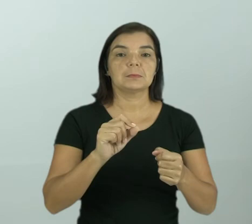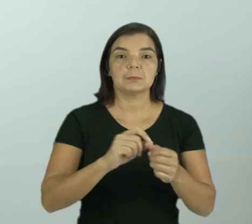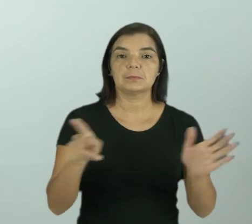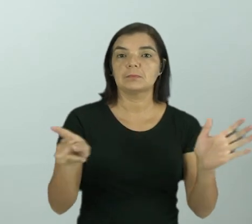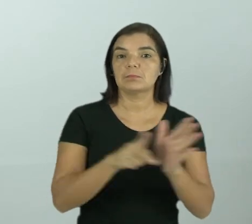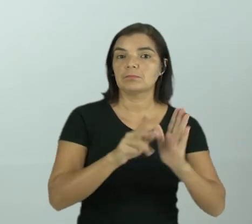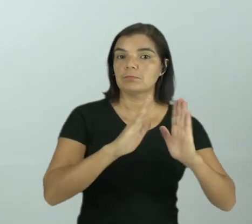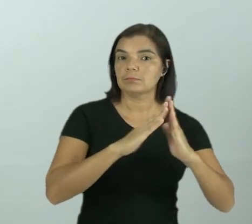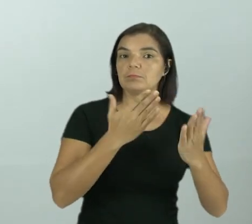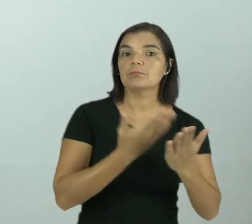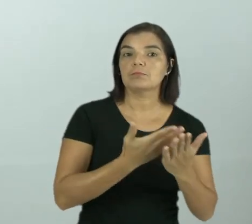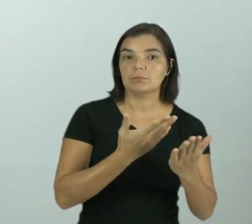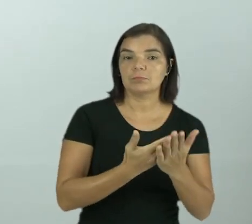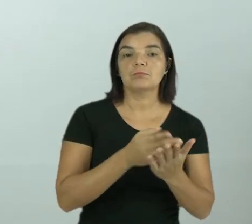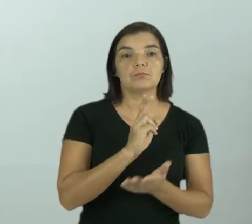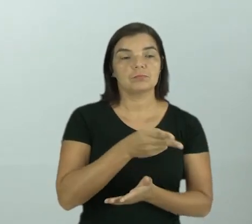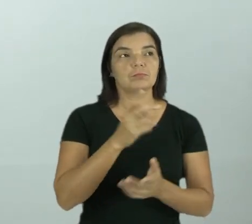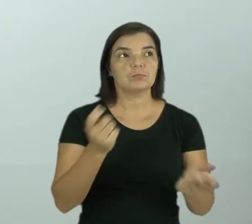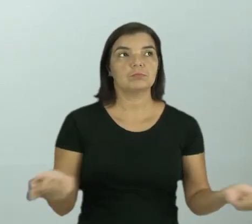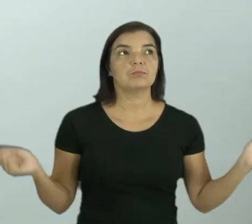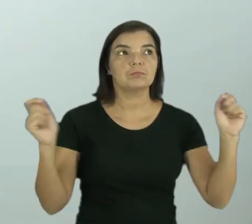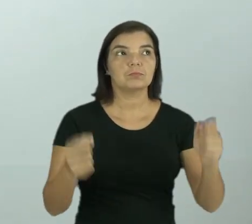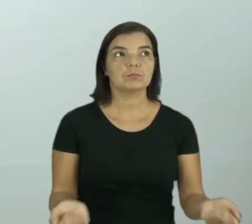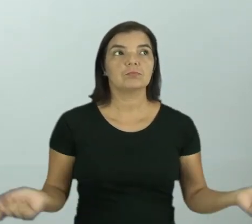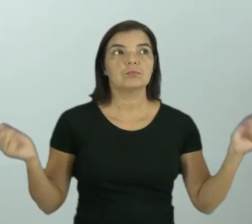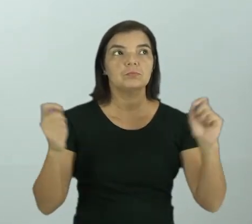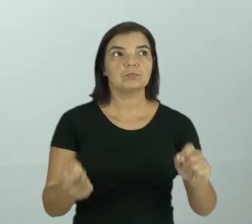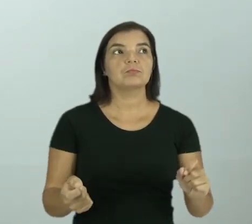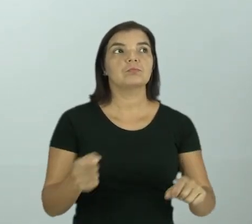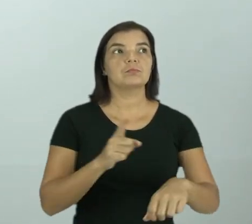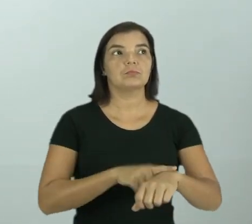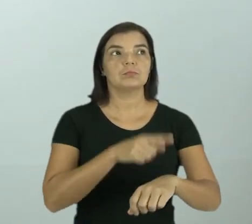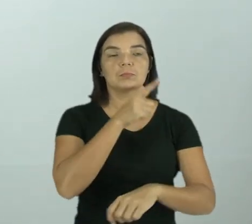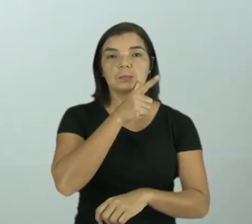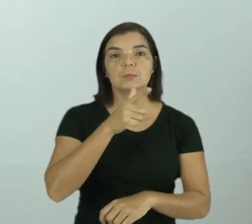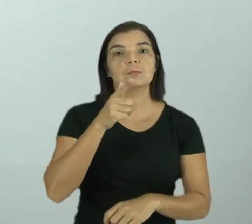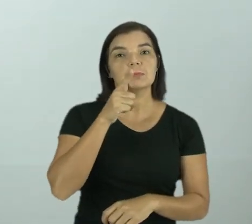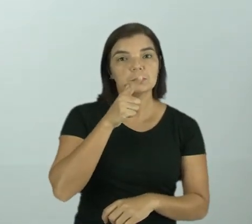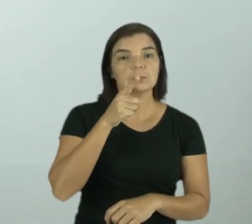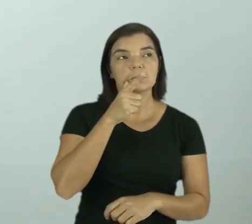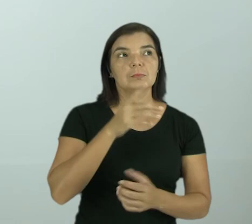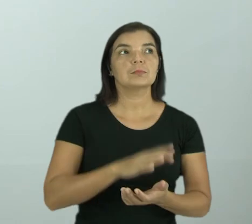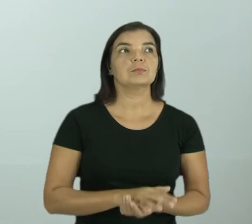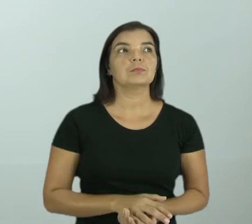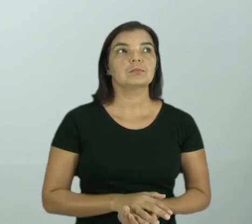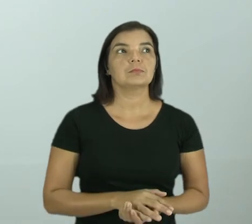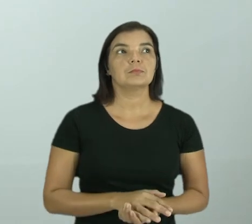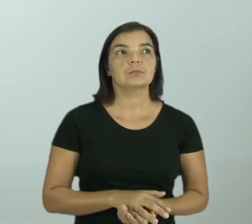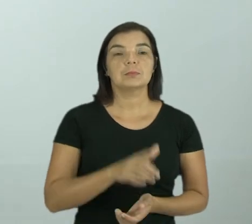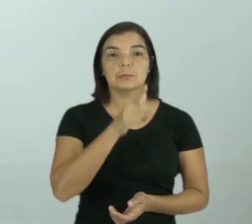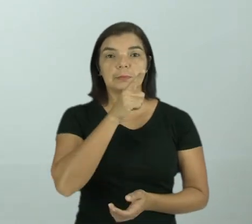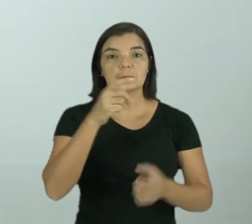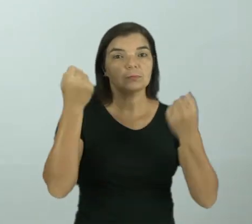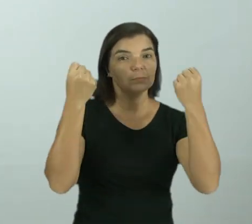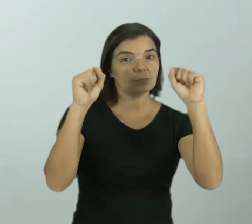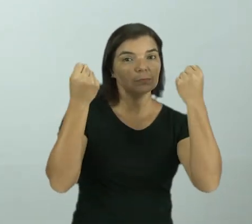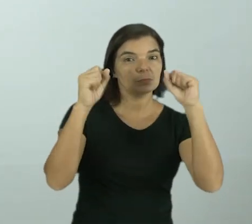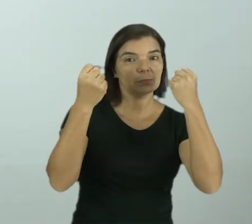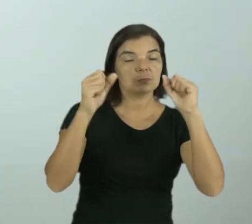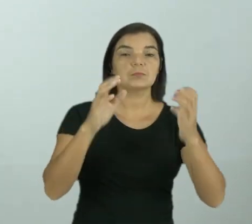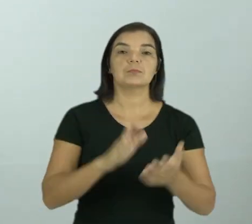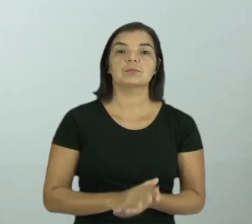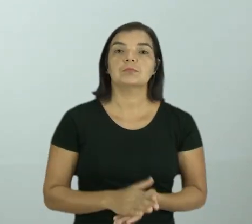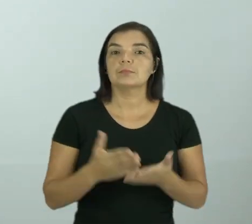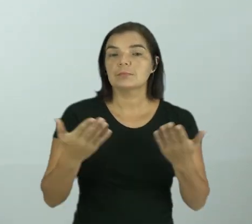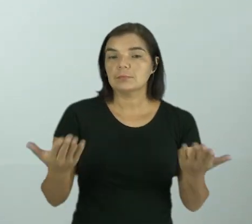própria escola, nós pulamos corda na hora do recreio, na hora do intervalo, na aula de educação física,